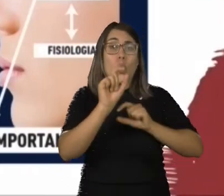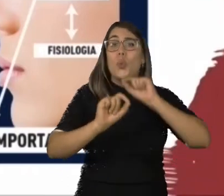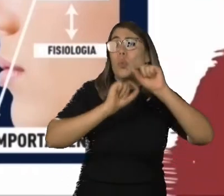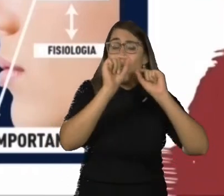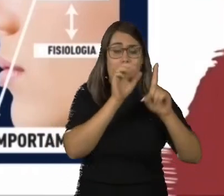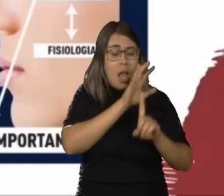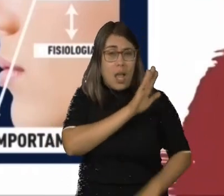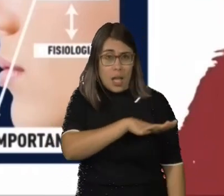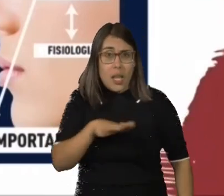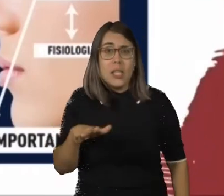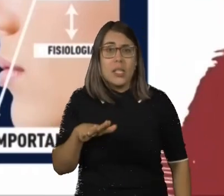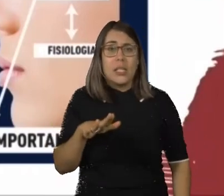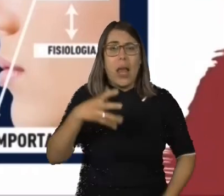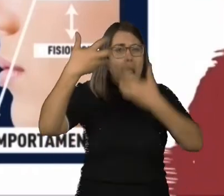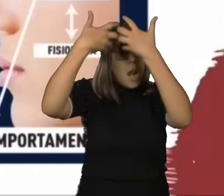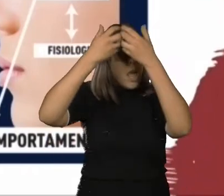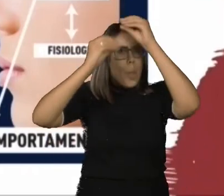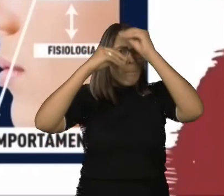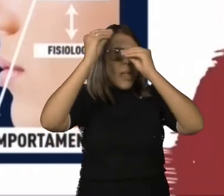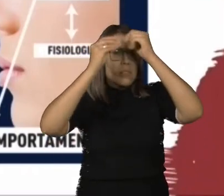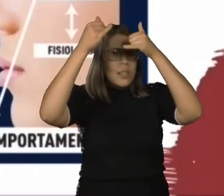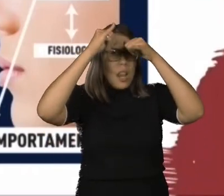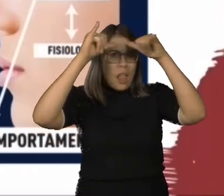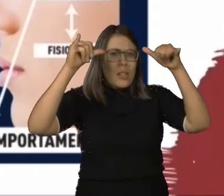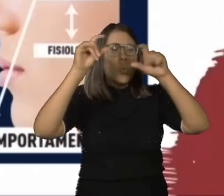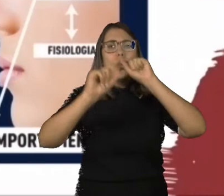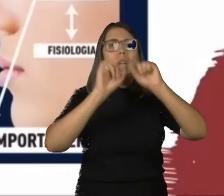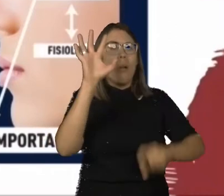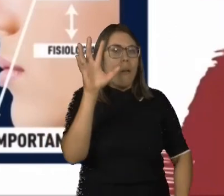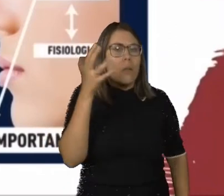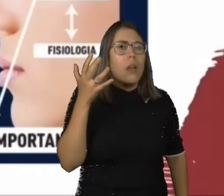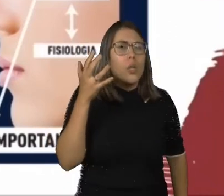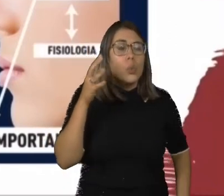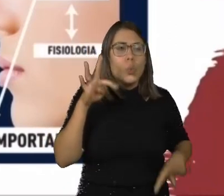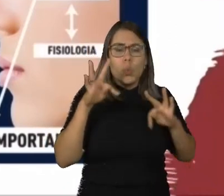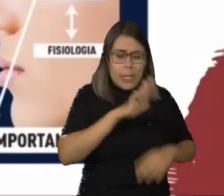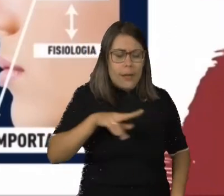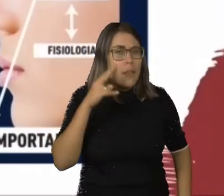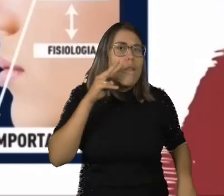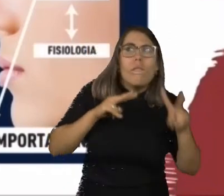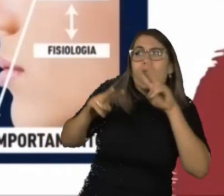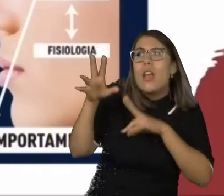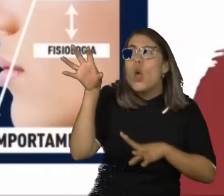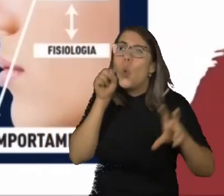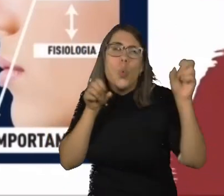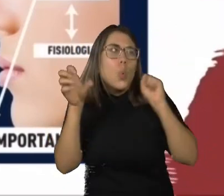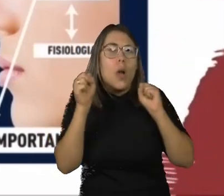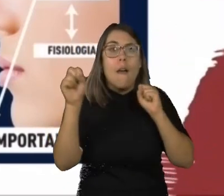mesmo falou há pouco ali, o doutor Fernando, a neuroplasticidade, ela tem um auge na infância. E tudo aquilo que ela vê, que ela ouve, que ela